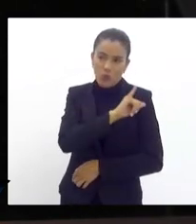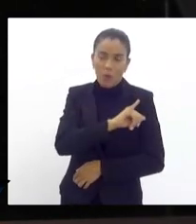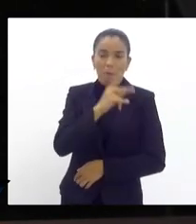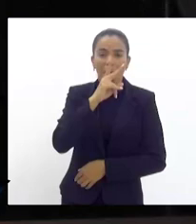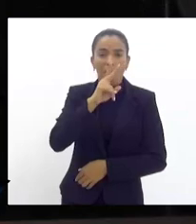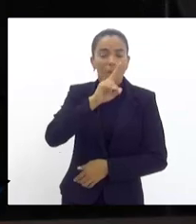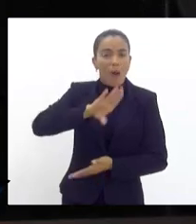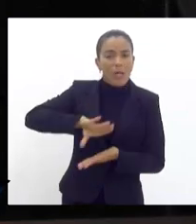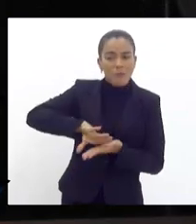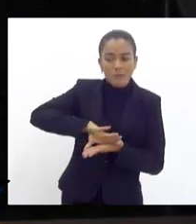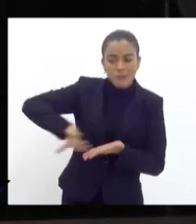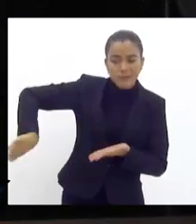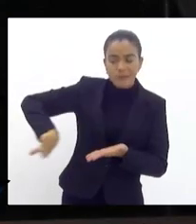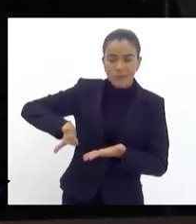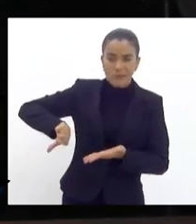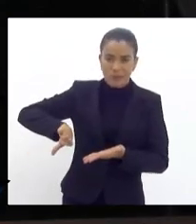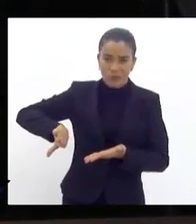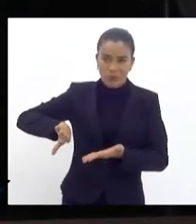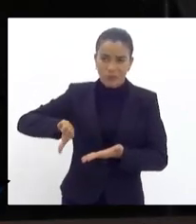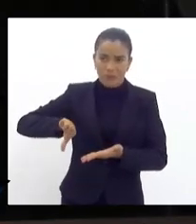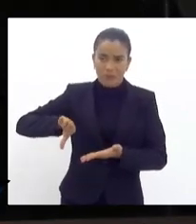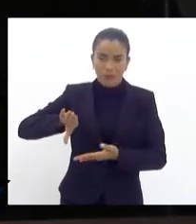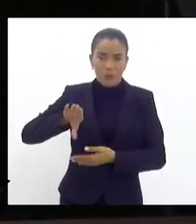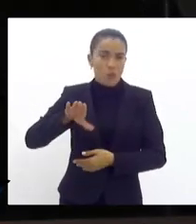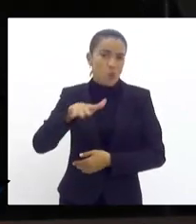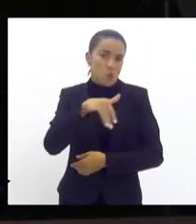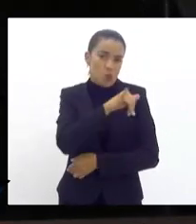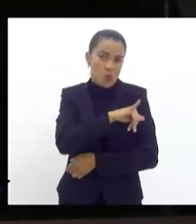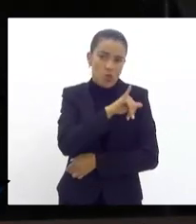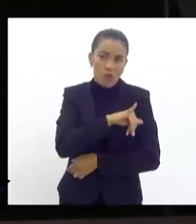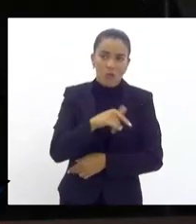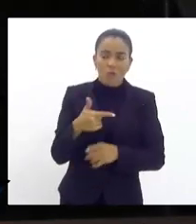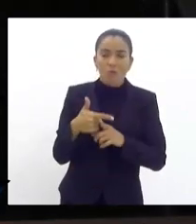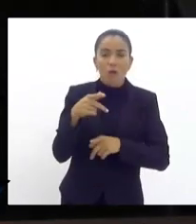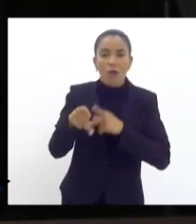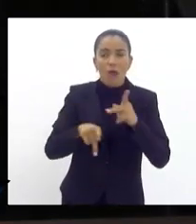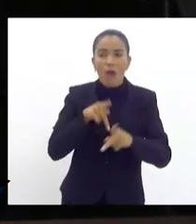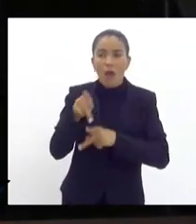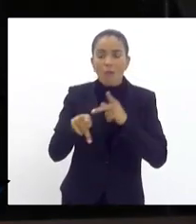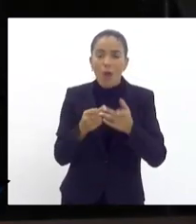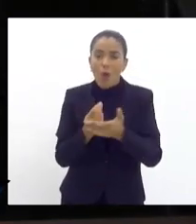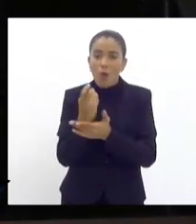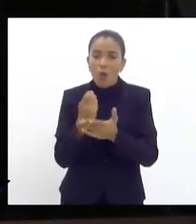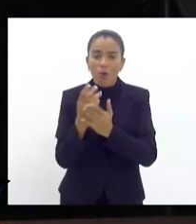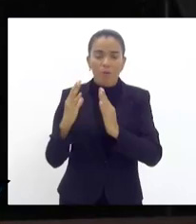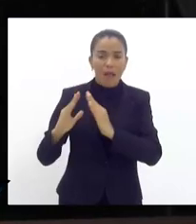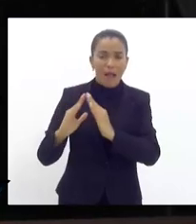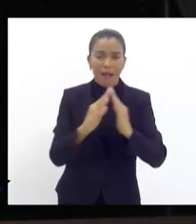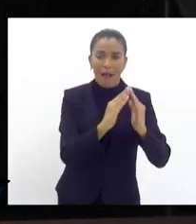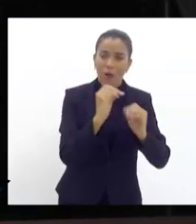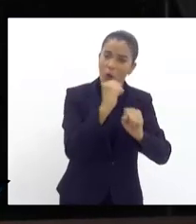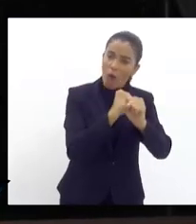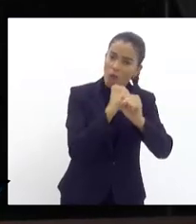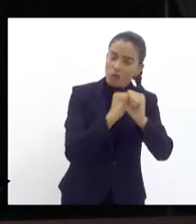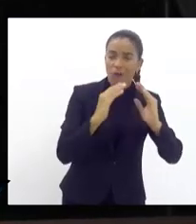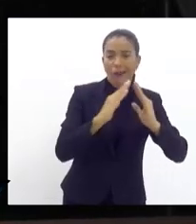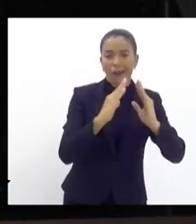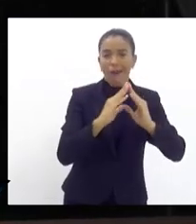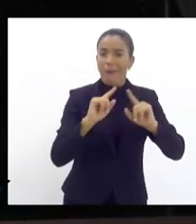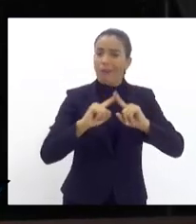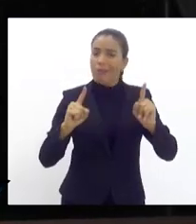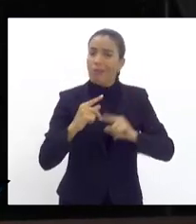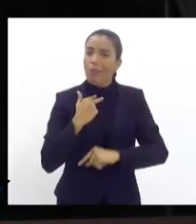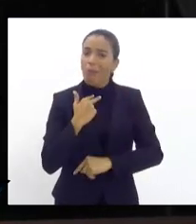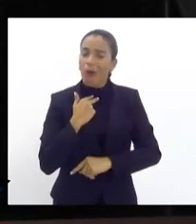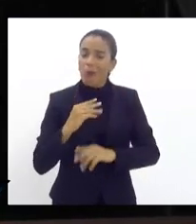do estado de janeiro da região sul fluminense como é que a população compra sua casa constrói sua casa e não pode morar